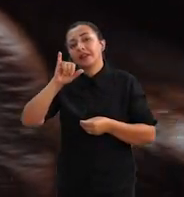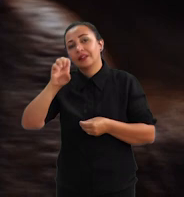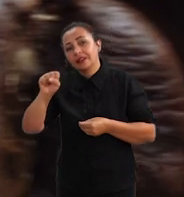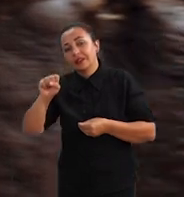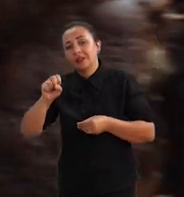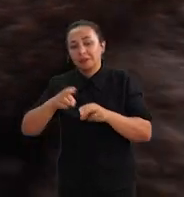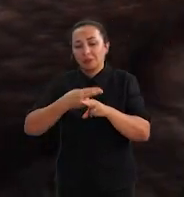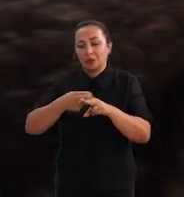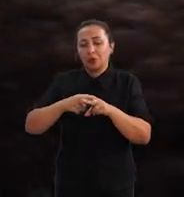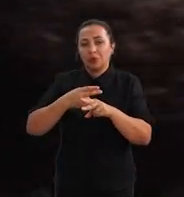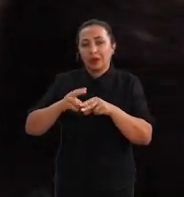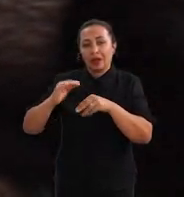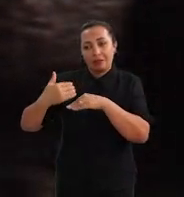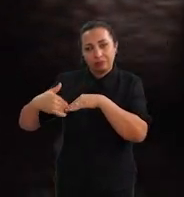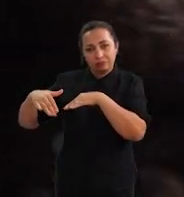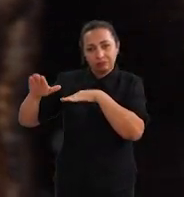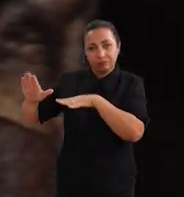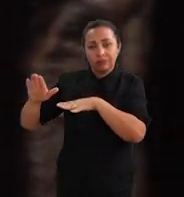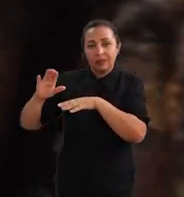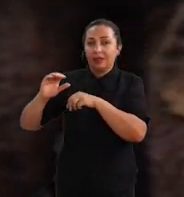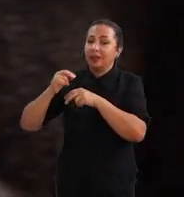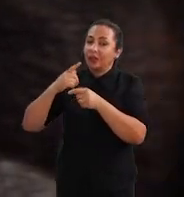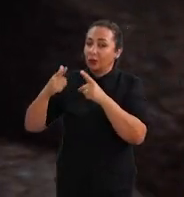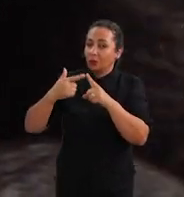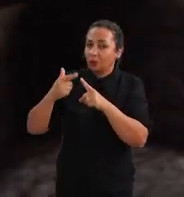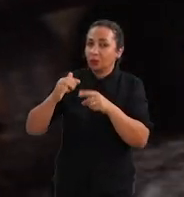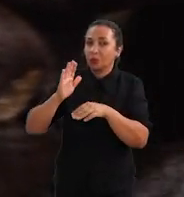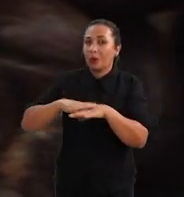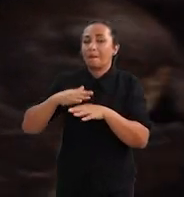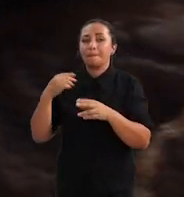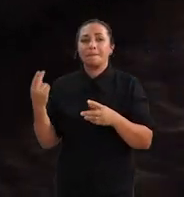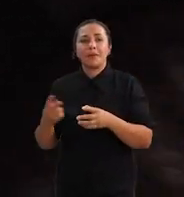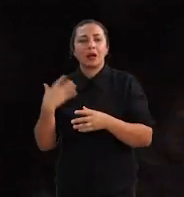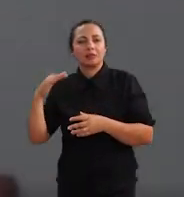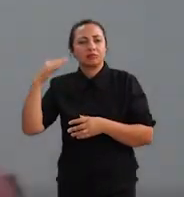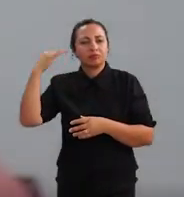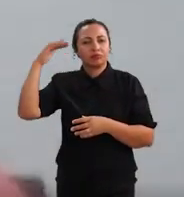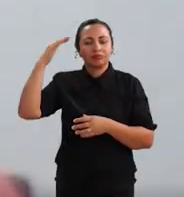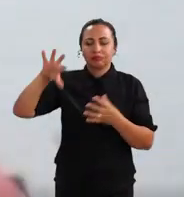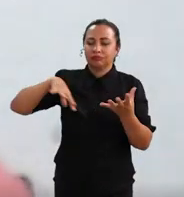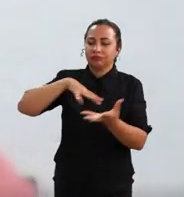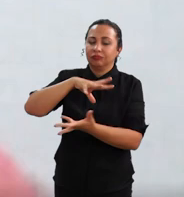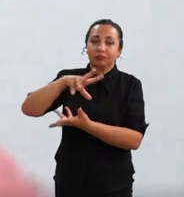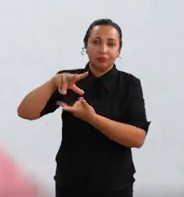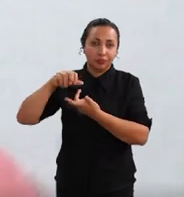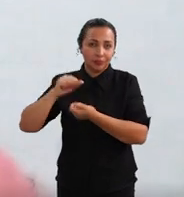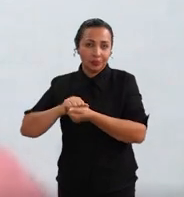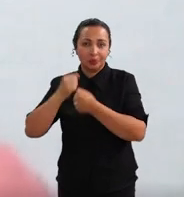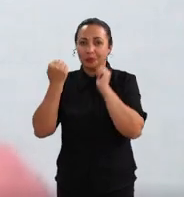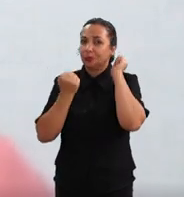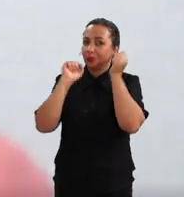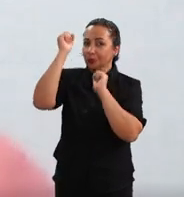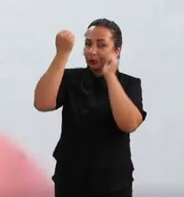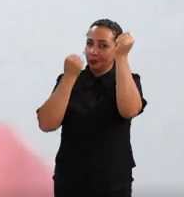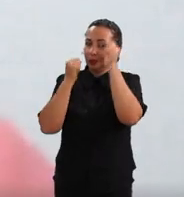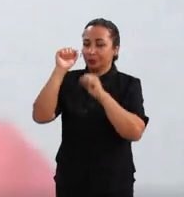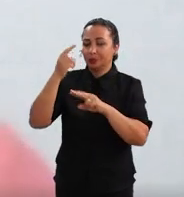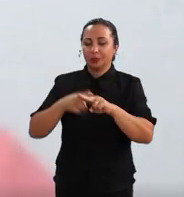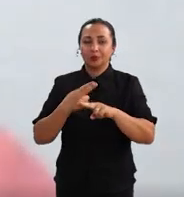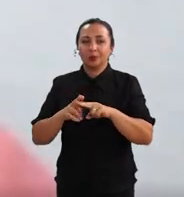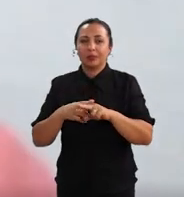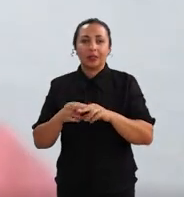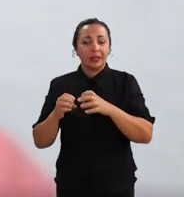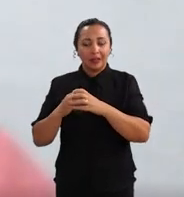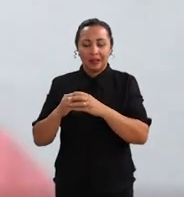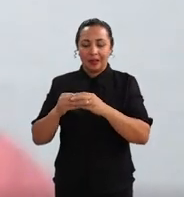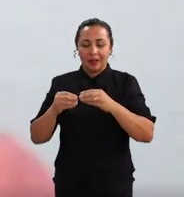ele vai para o processo do chocolate, que é um dos produtos mais caros, que a gente diz da indústria de chocolate, e